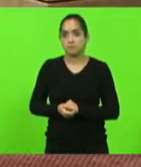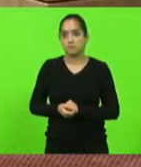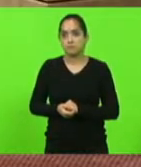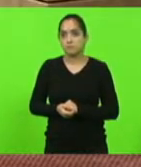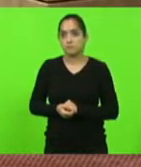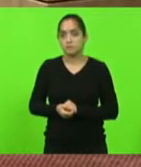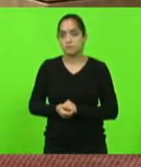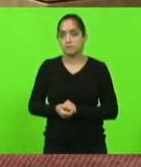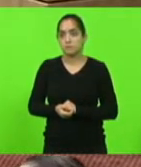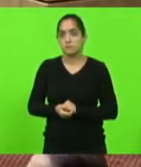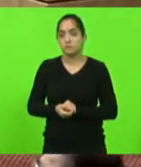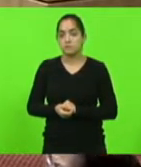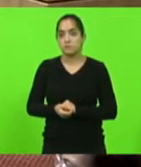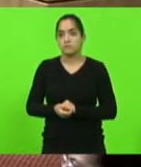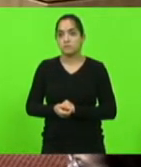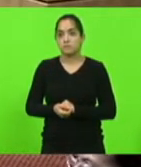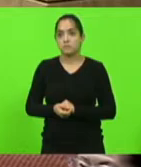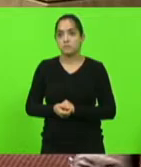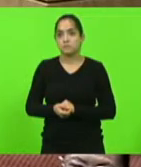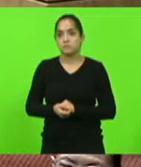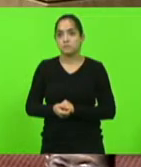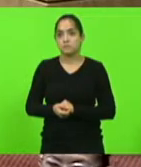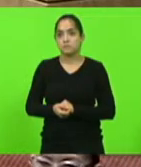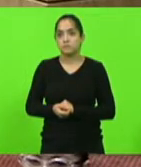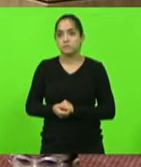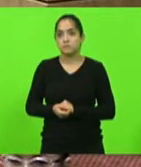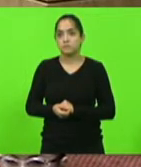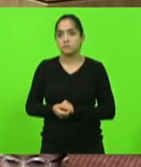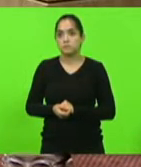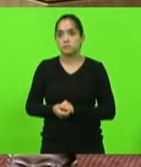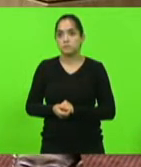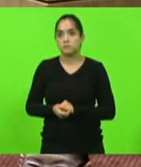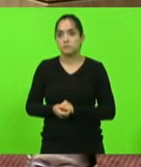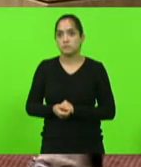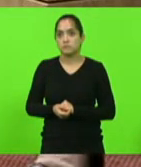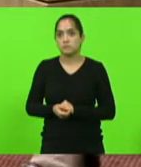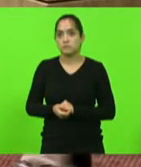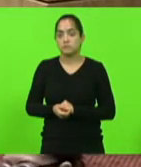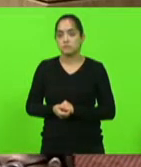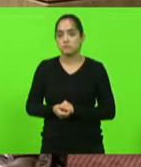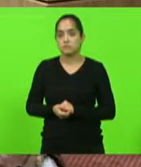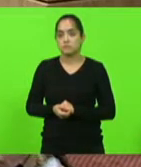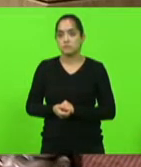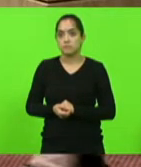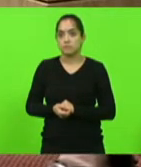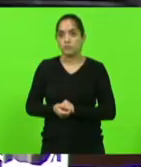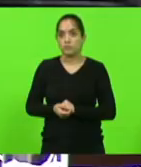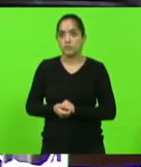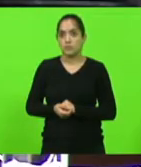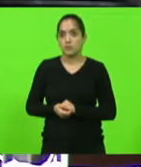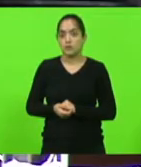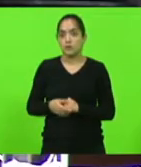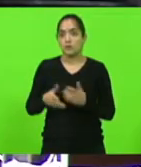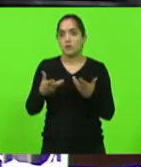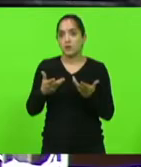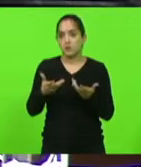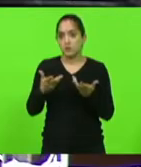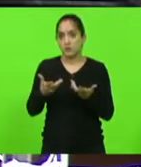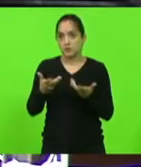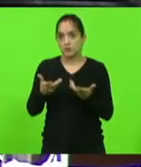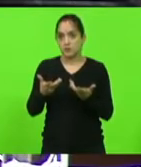Senhor presidente, peço a palavra também. Na sequência, deputado. Obrigada. Eu queria manifestar